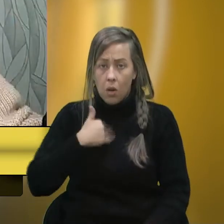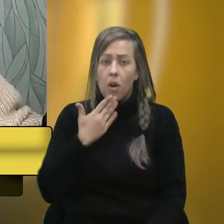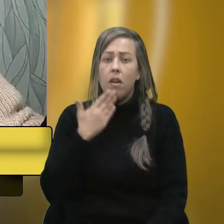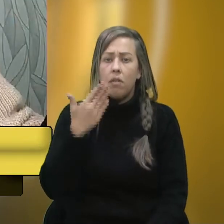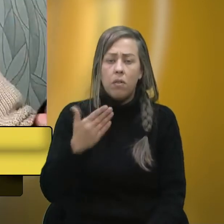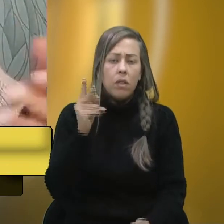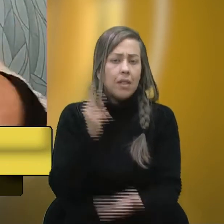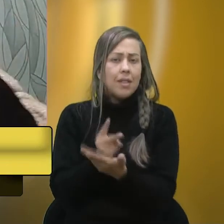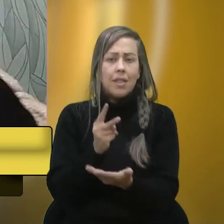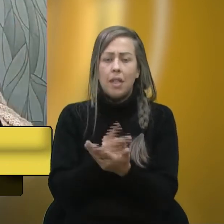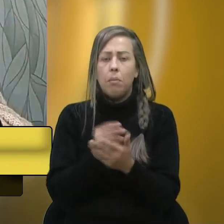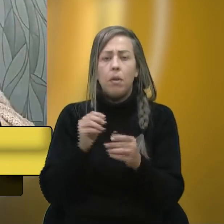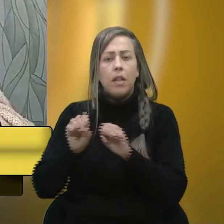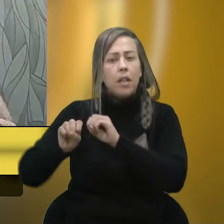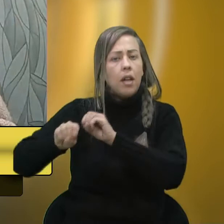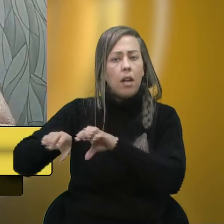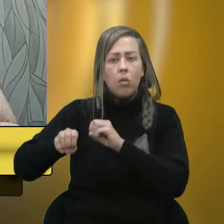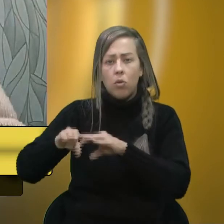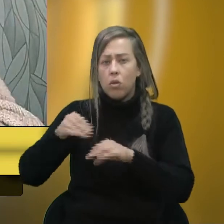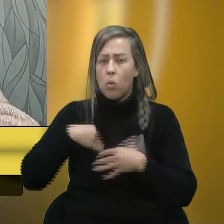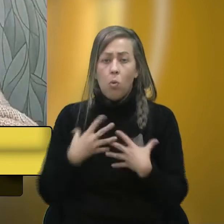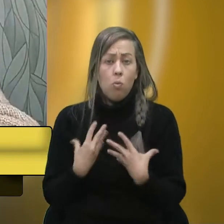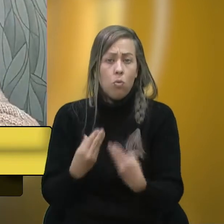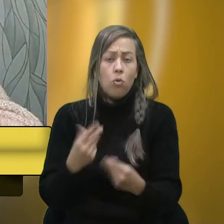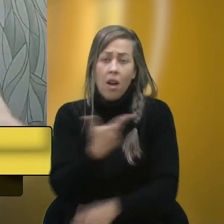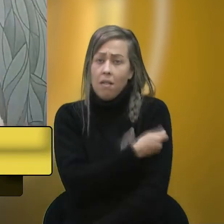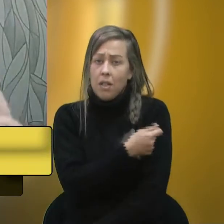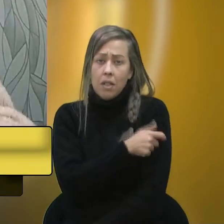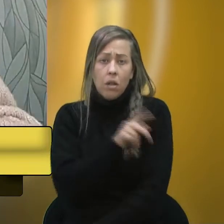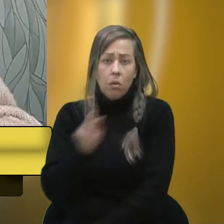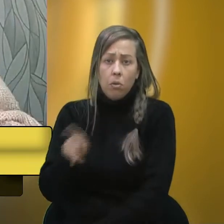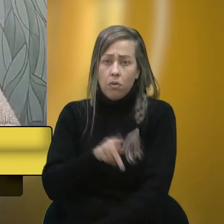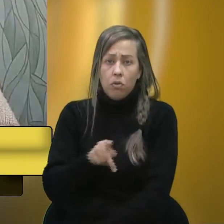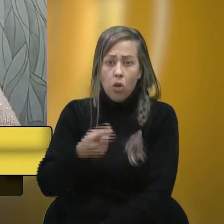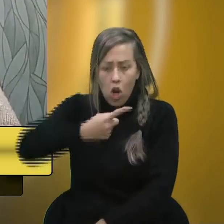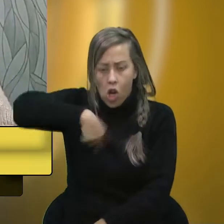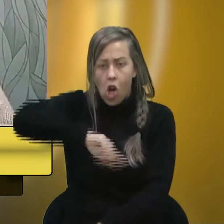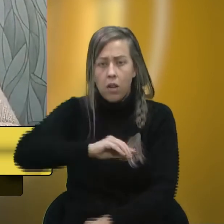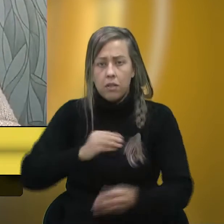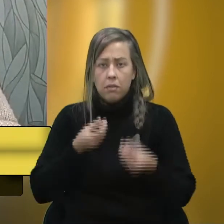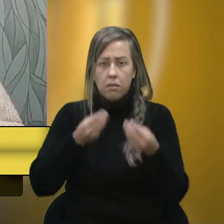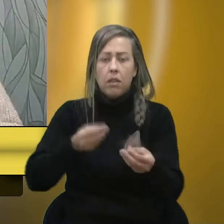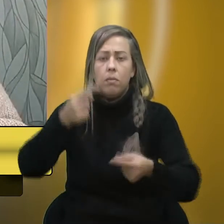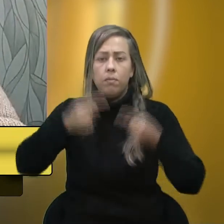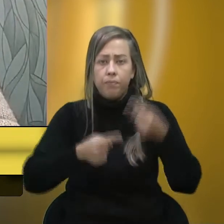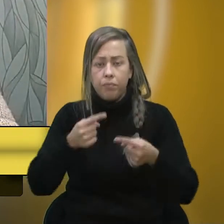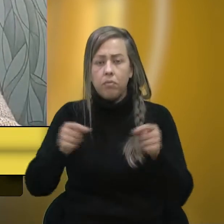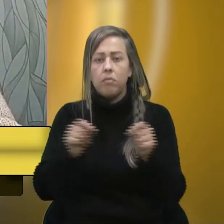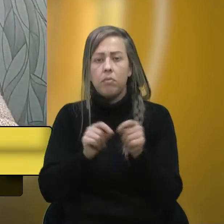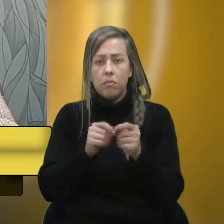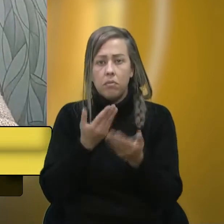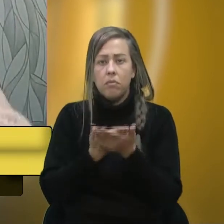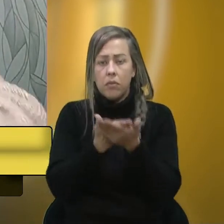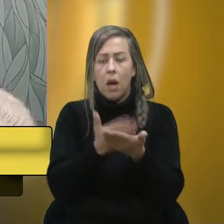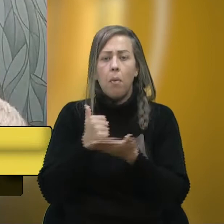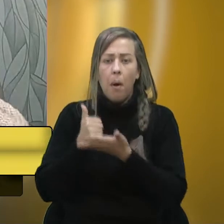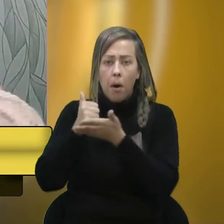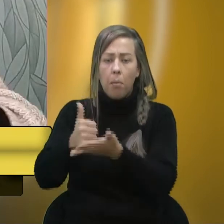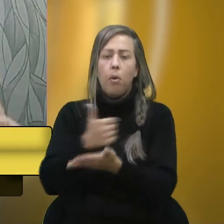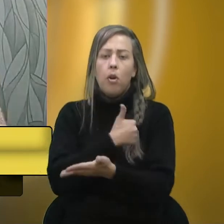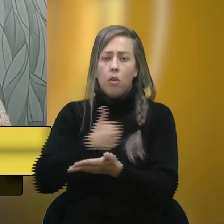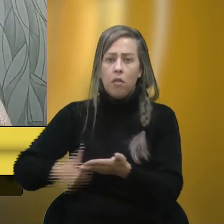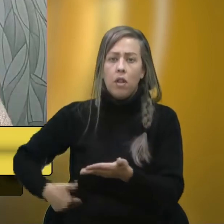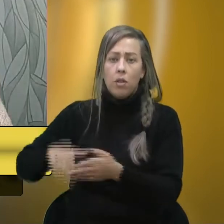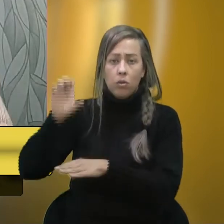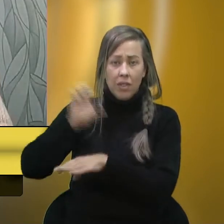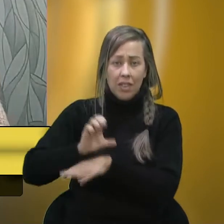absolutamente da educação, muito, a vacinação dos professores, nós trouxemos essa discussão, fizemos uma moção de apoio aqui ao governo do Estado que